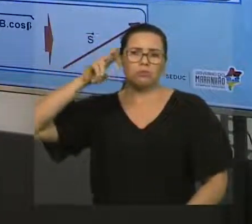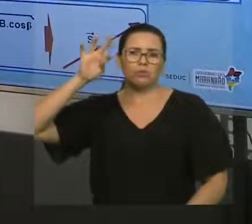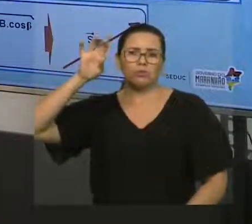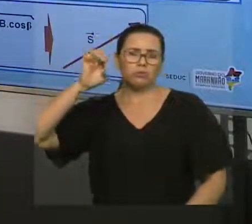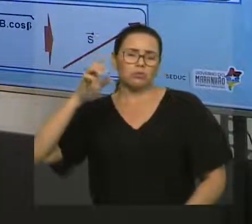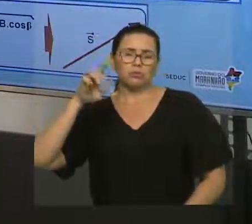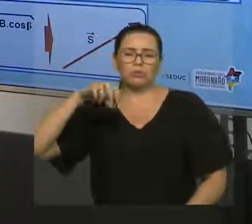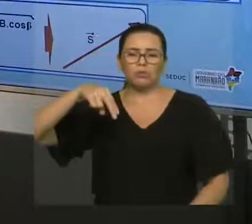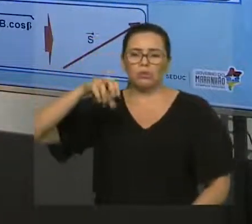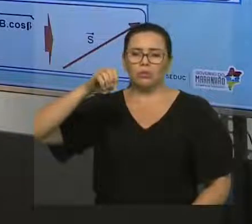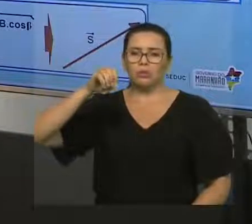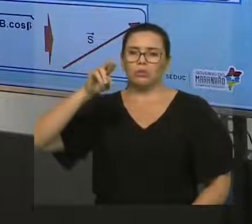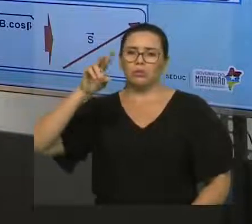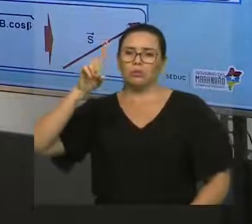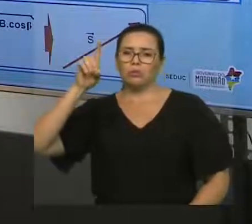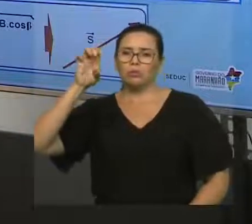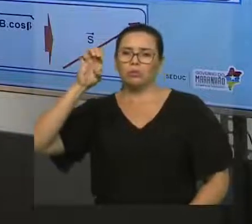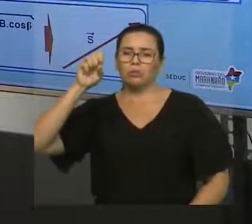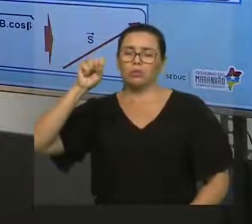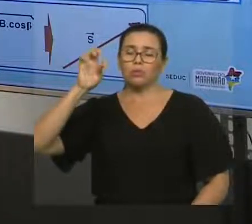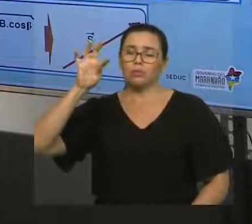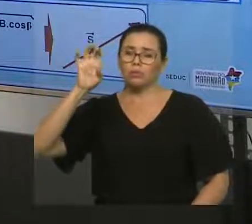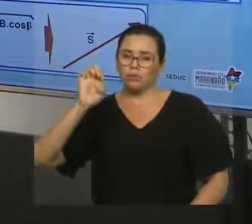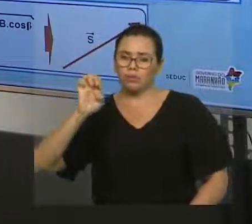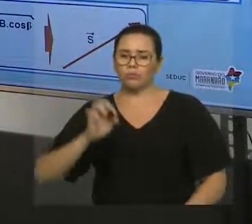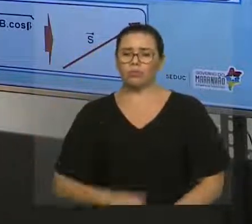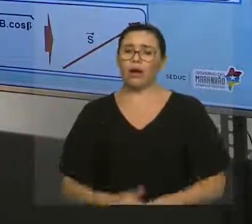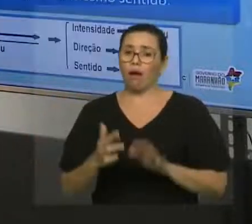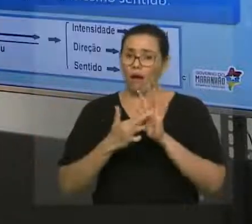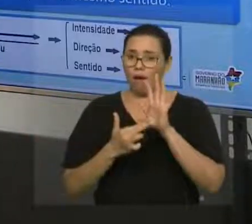meu vetor resultante pela regra do paralelogramo.